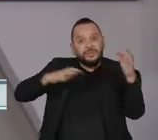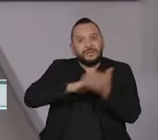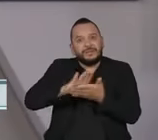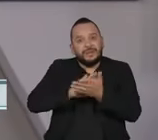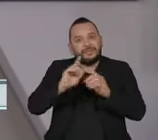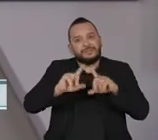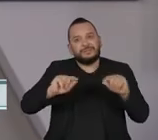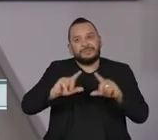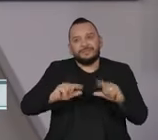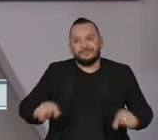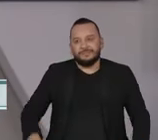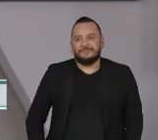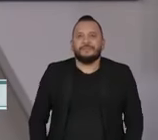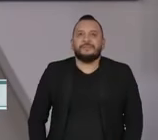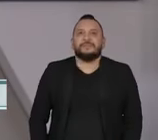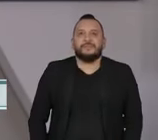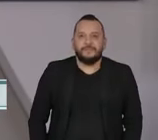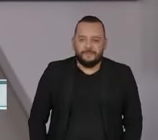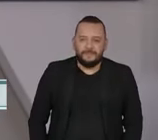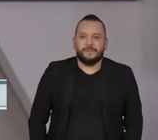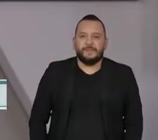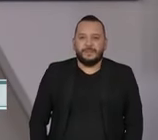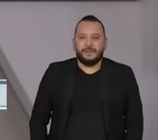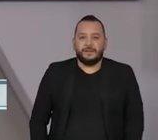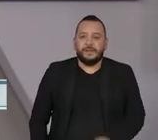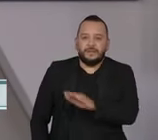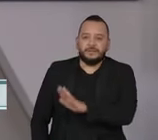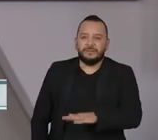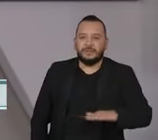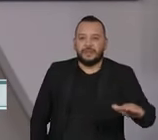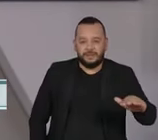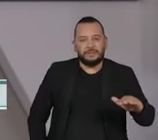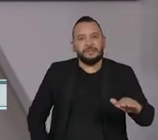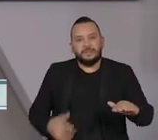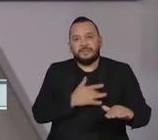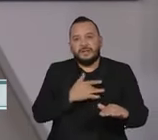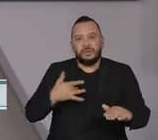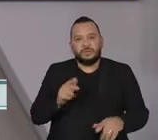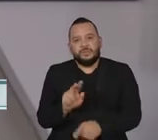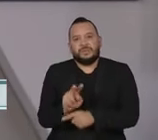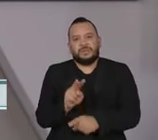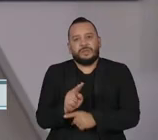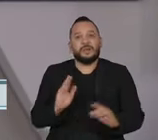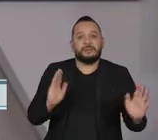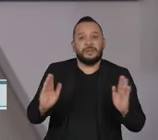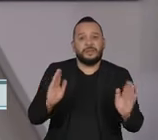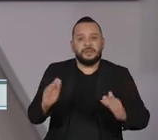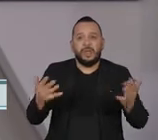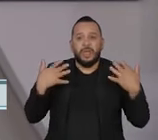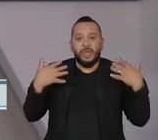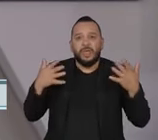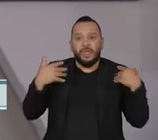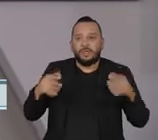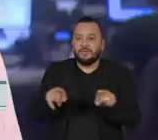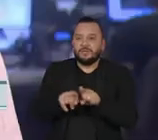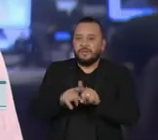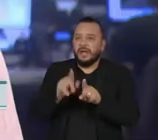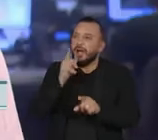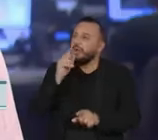O cuidado com a saúde das crianças deve ser redobrado em períodos de altas temperaturas e baixa umidade.